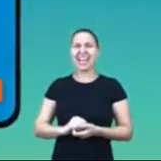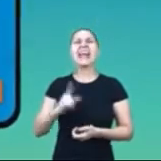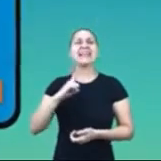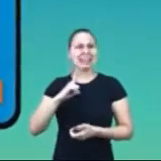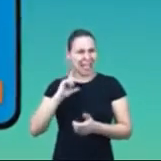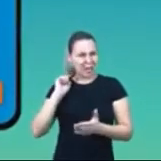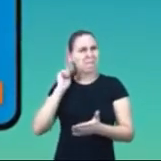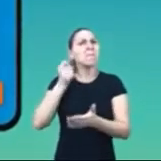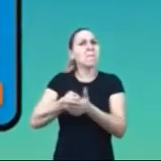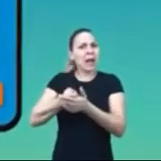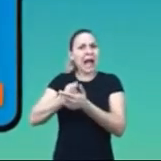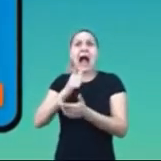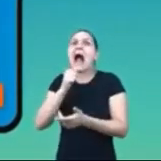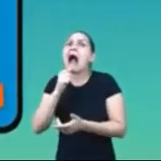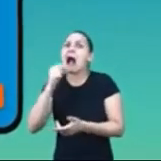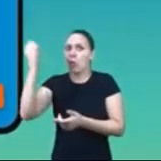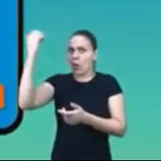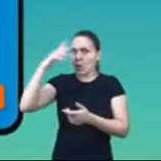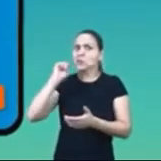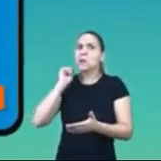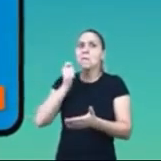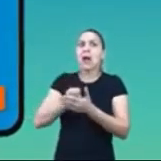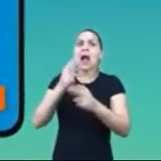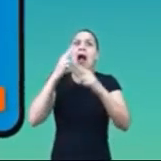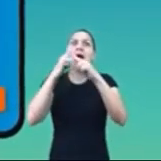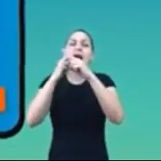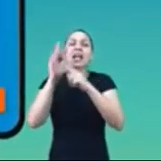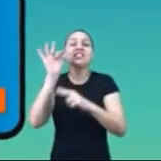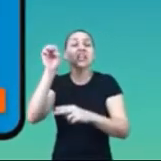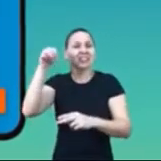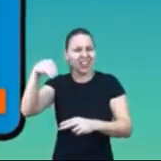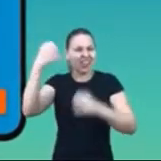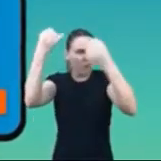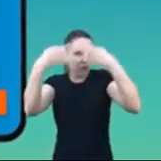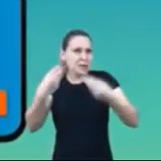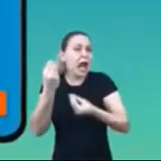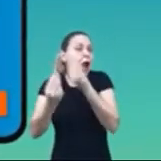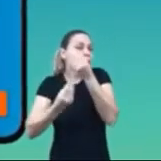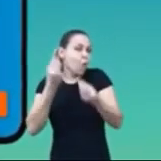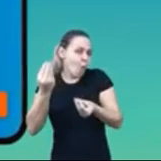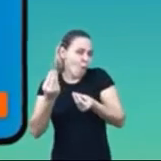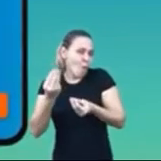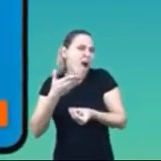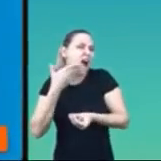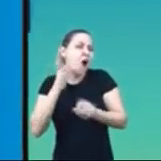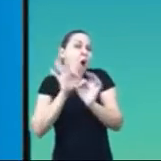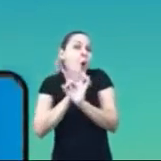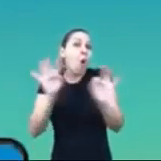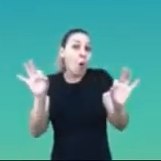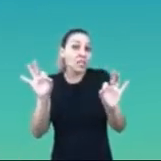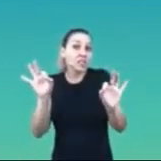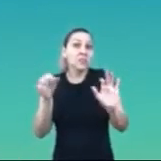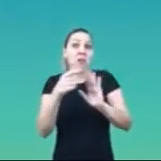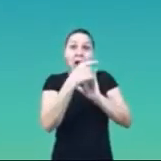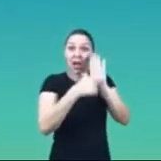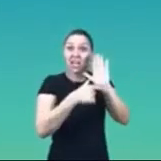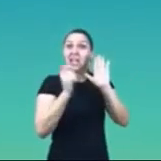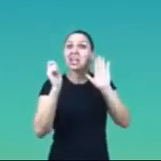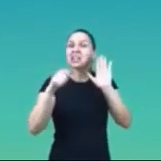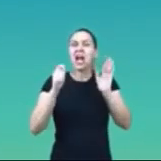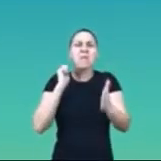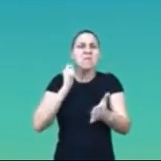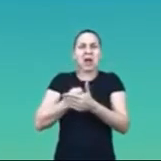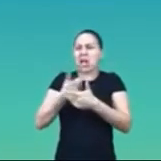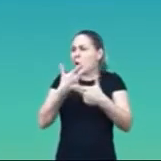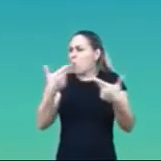Tem como pagar conta de água e de luz pelo aplicativo Caixa Tem. E a gente vai te explicar. Ó que beleza! Por aqui você também pode